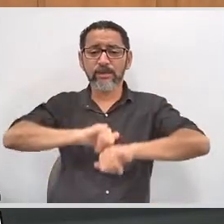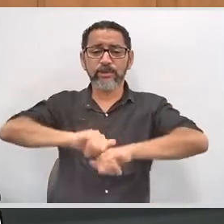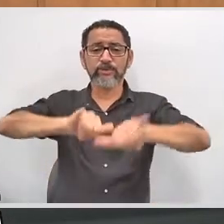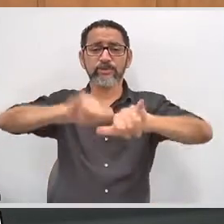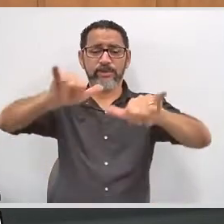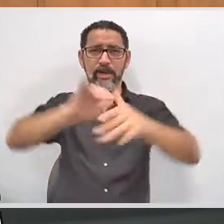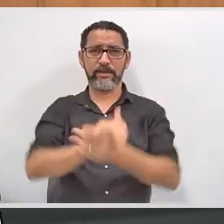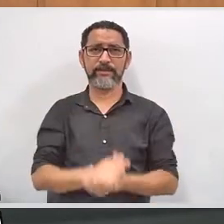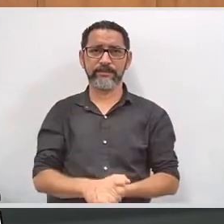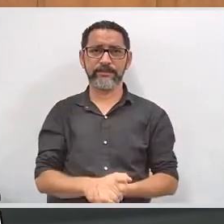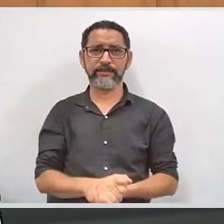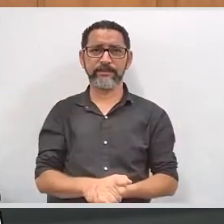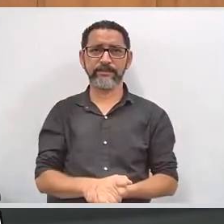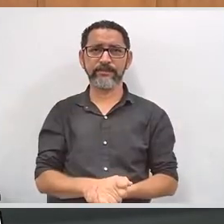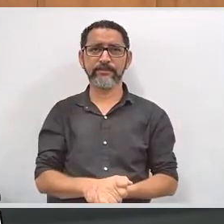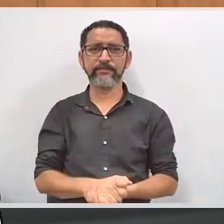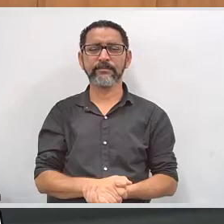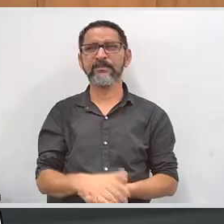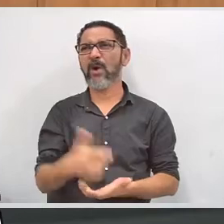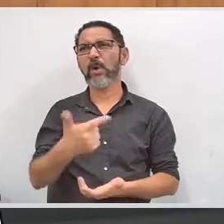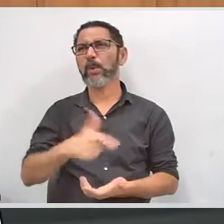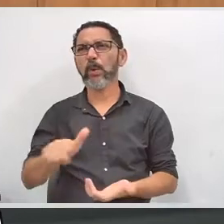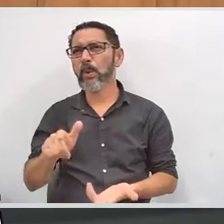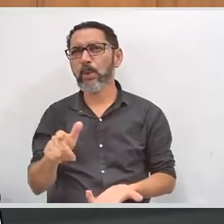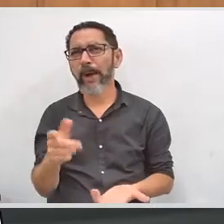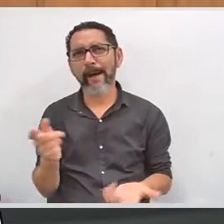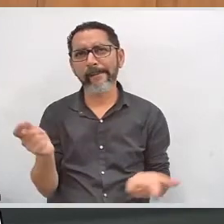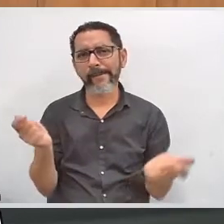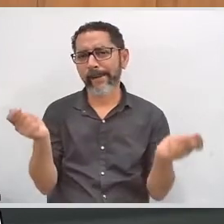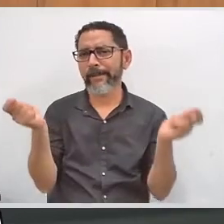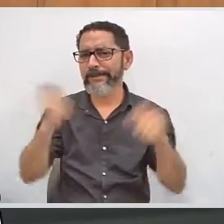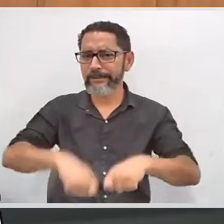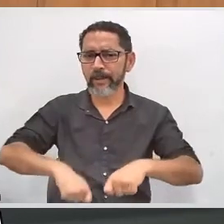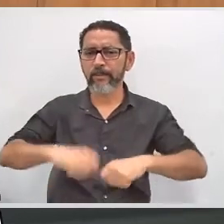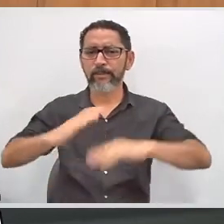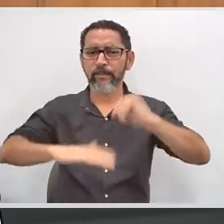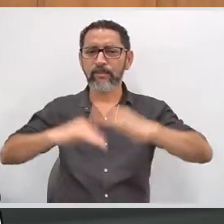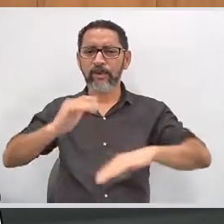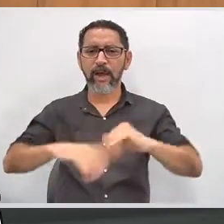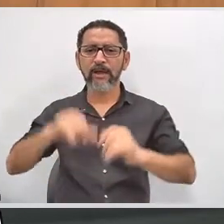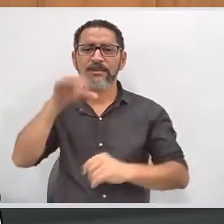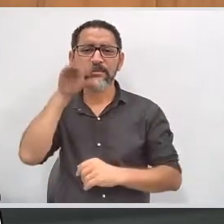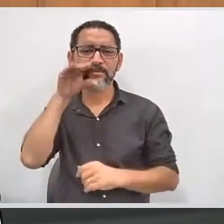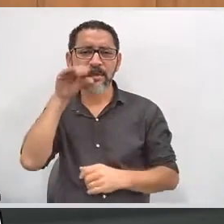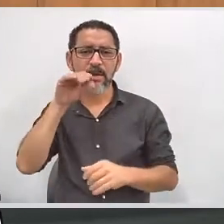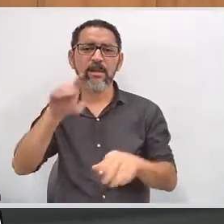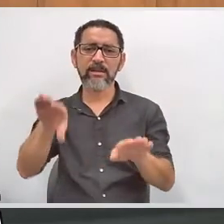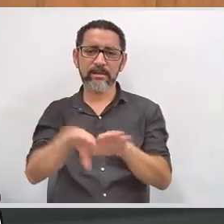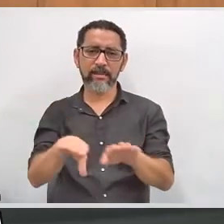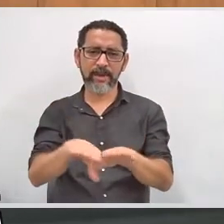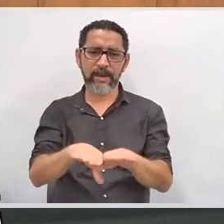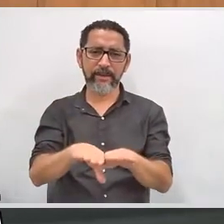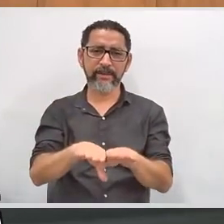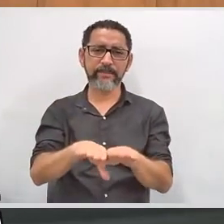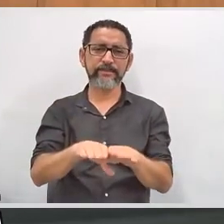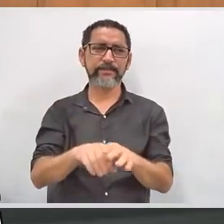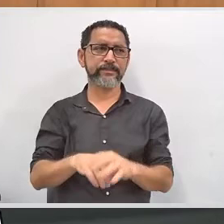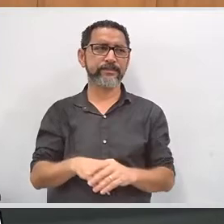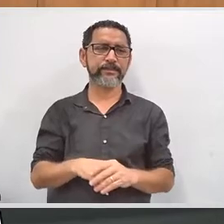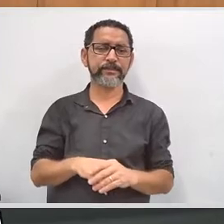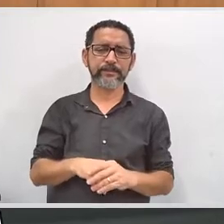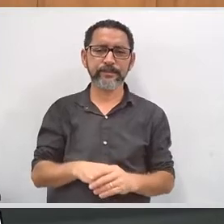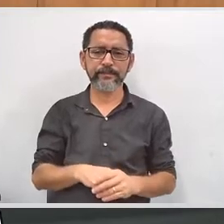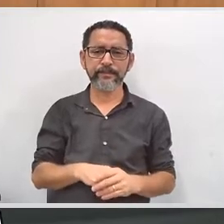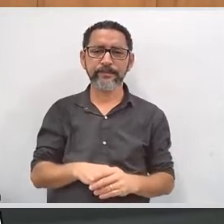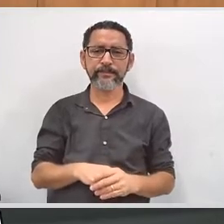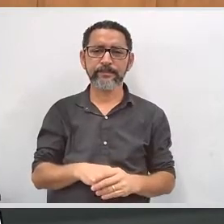Bom, temos mais. Capacitação de servidores, integrantes da comissão de acessibilidade para maior chance de efetivação de